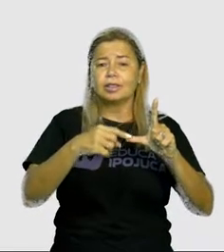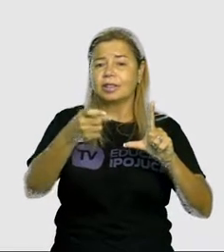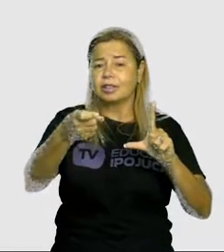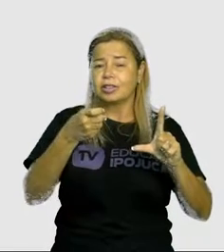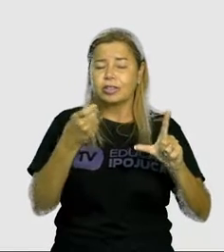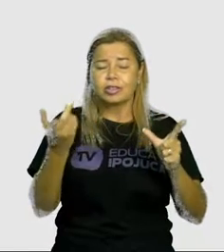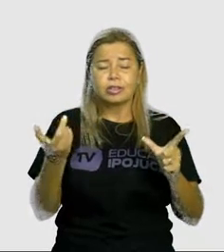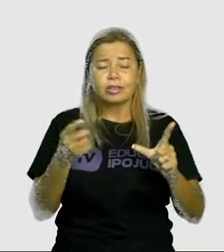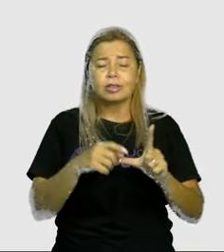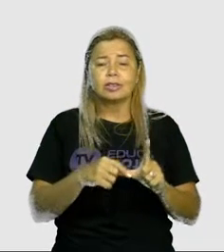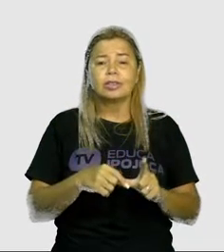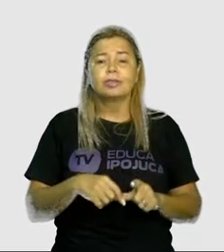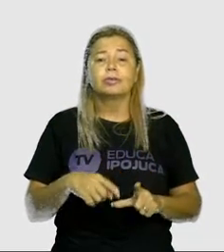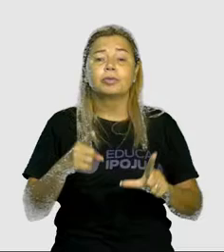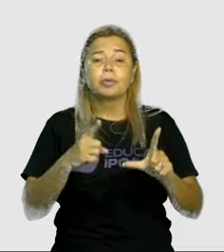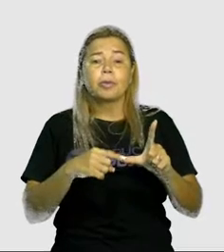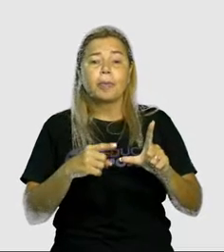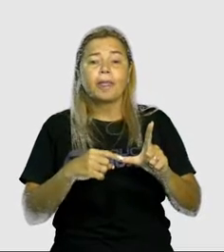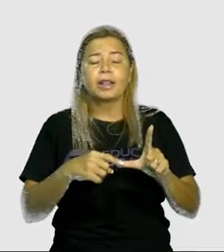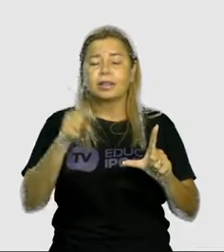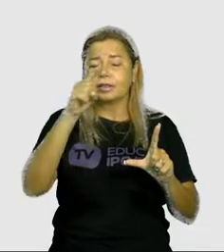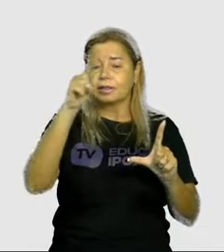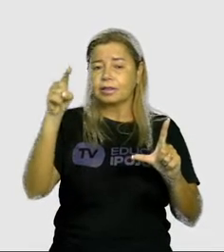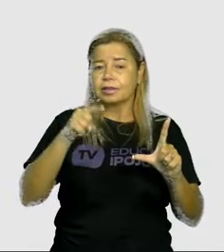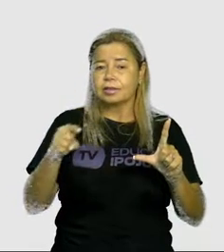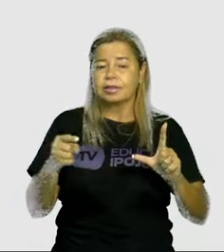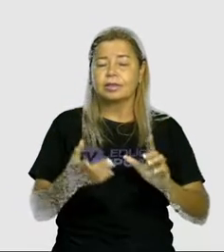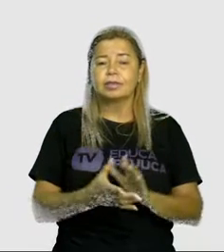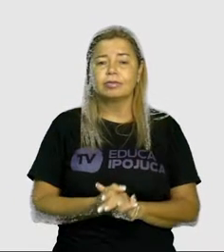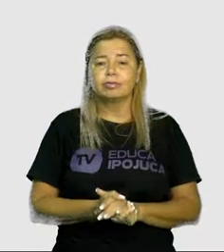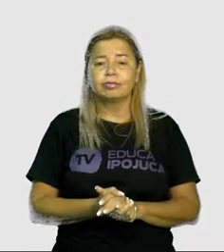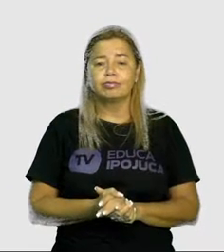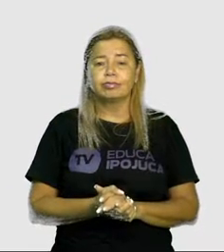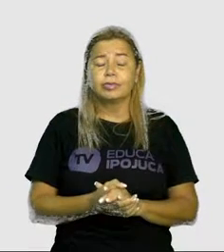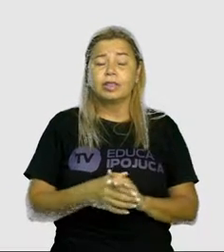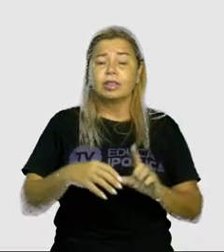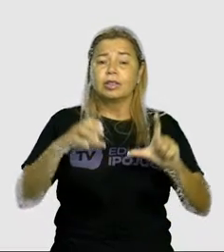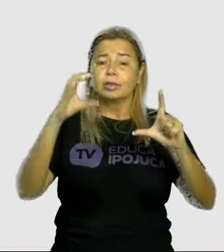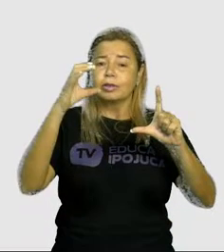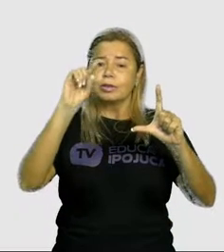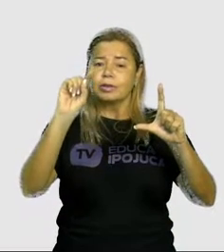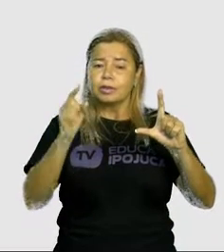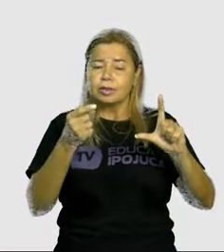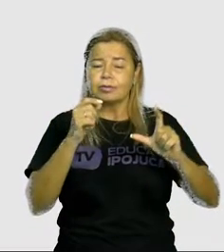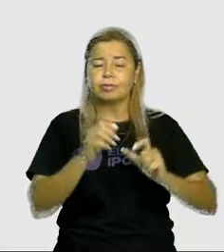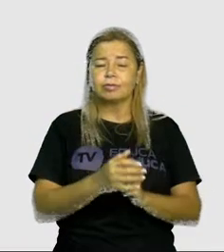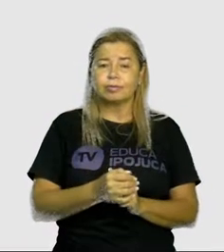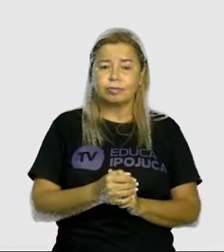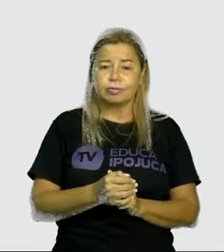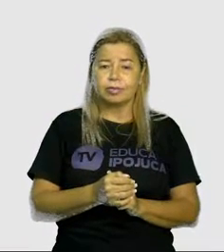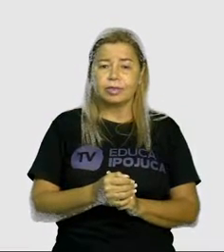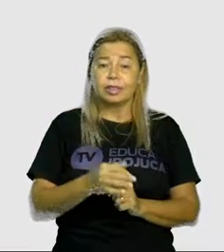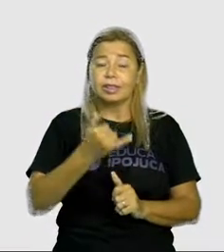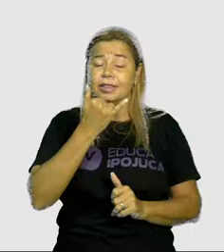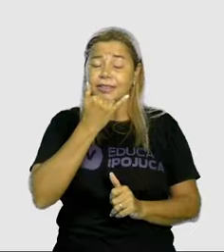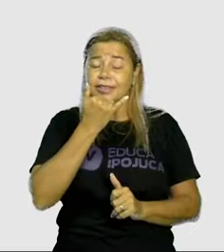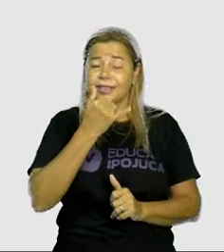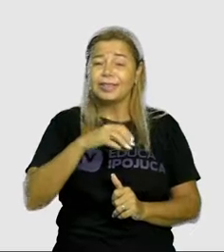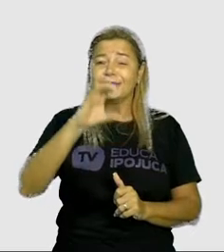SC. A gente escreve com Z, com C cedilha, com o próprio X de novo, de